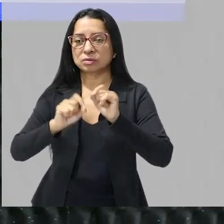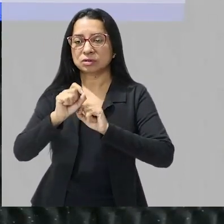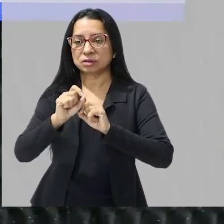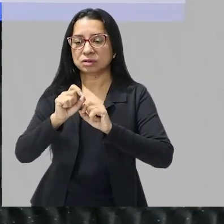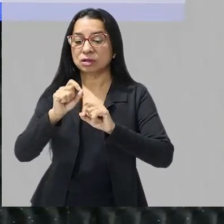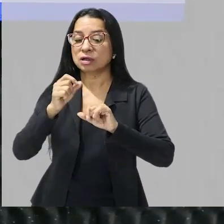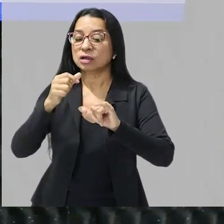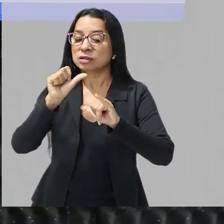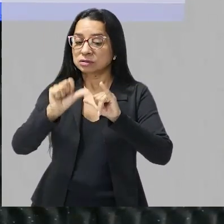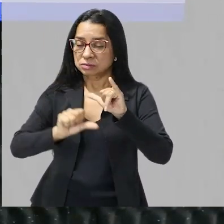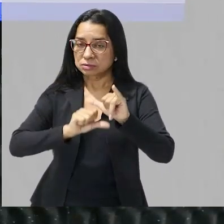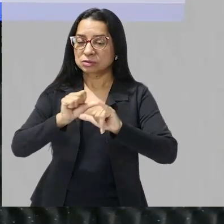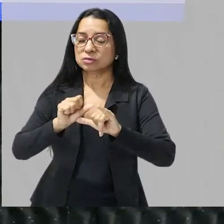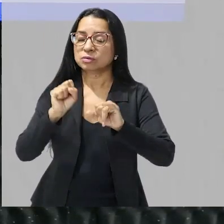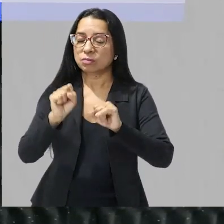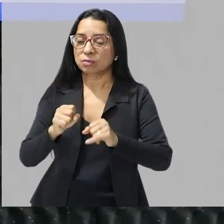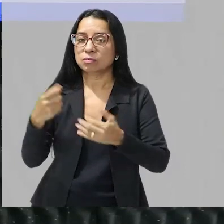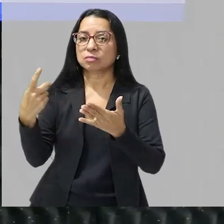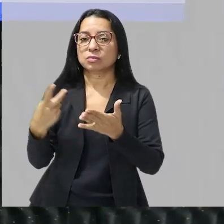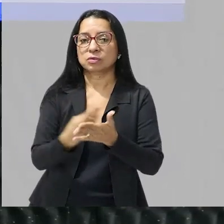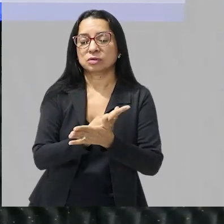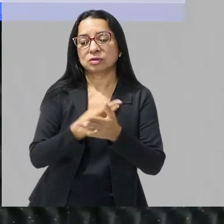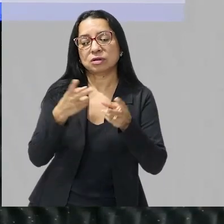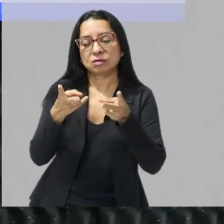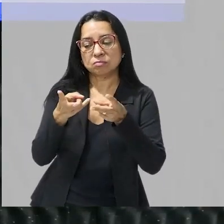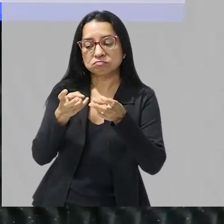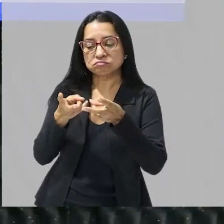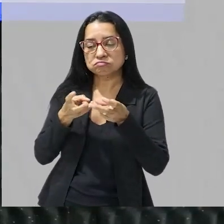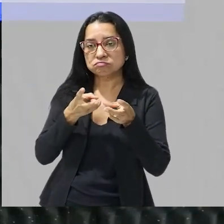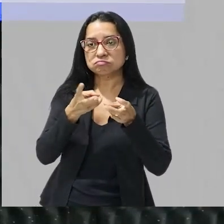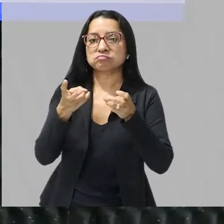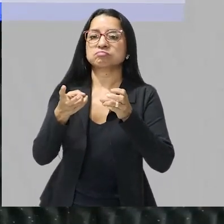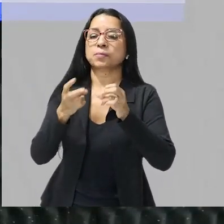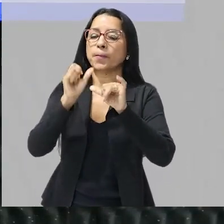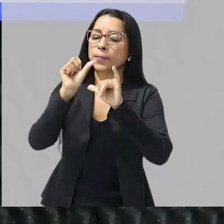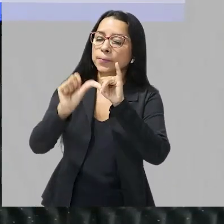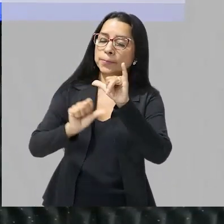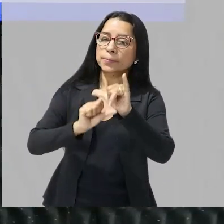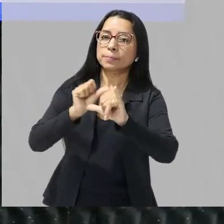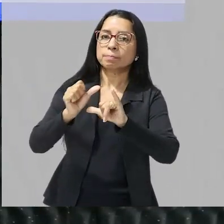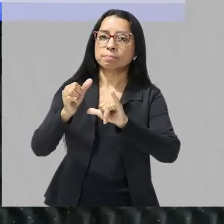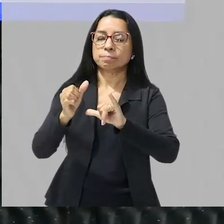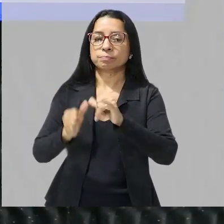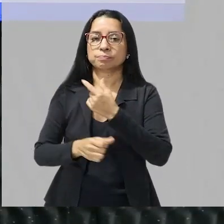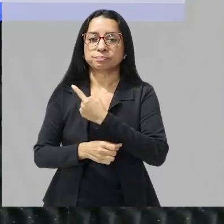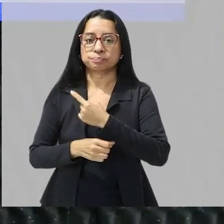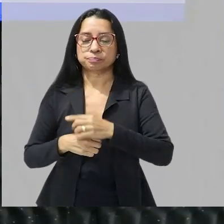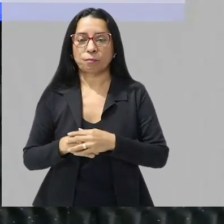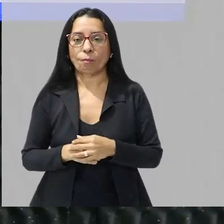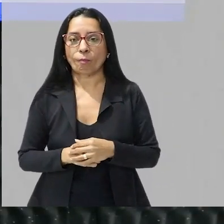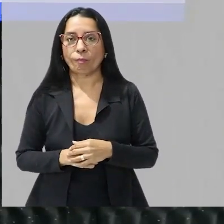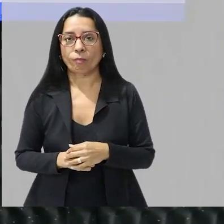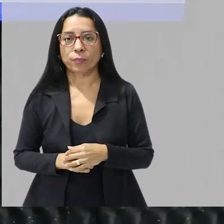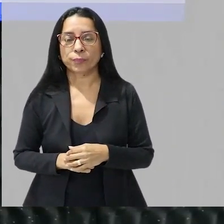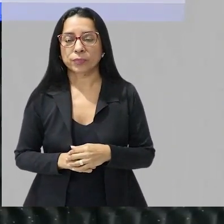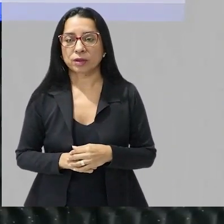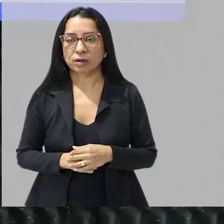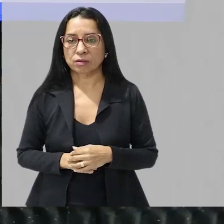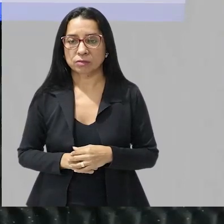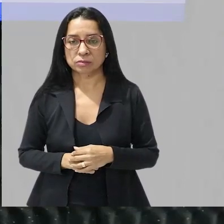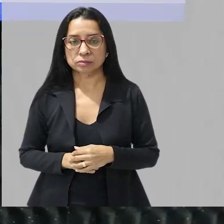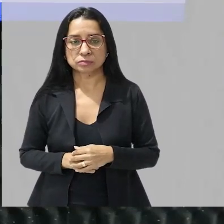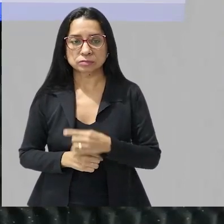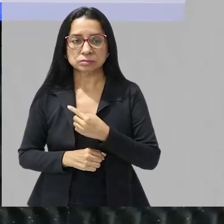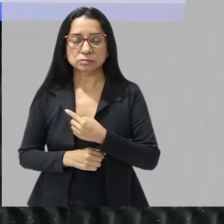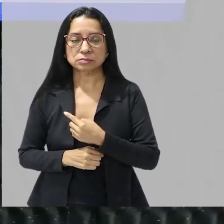acontecer então elas catalisam reações químicas então ele diz o seguinte que as enzimas são moléculas de proteínas com grande massa